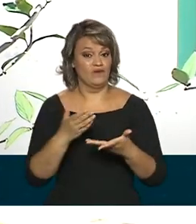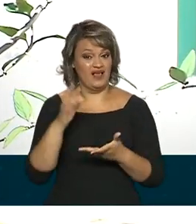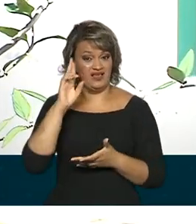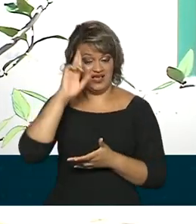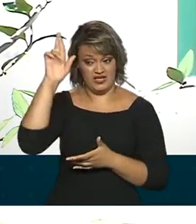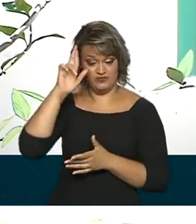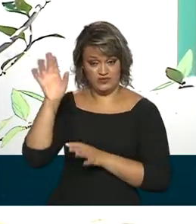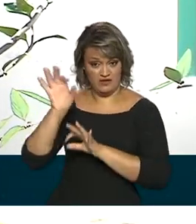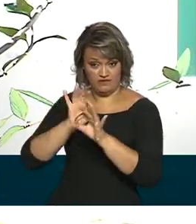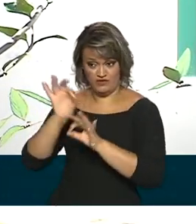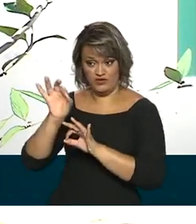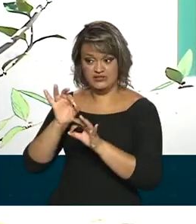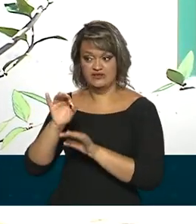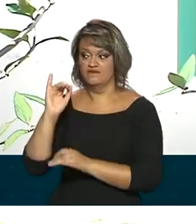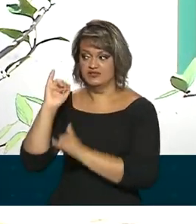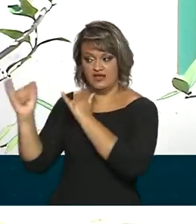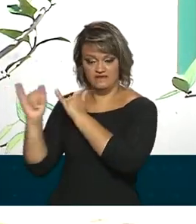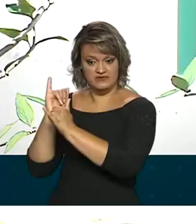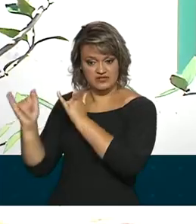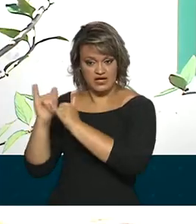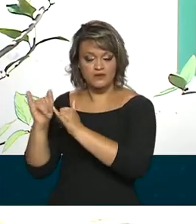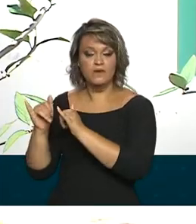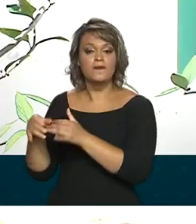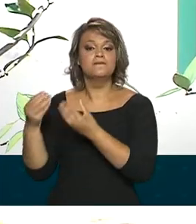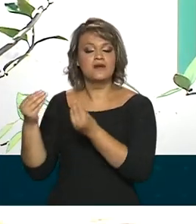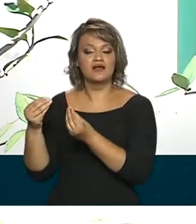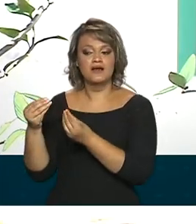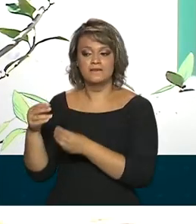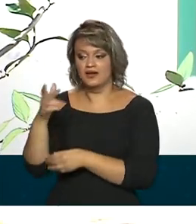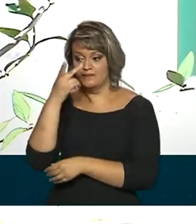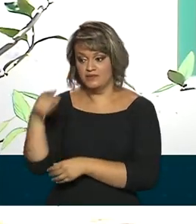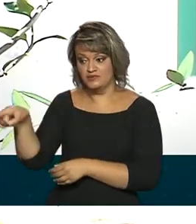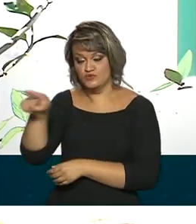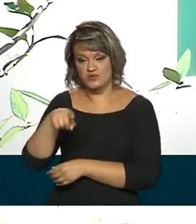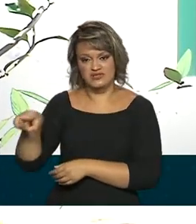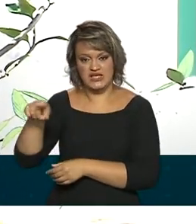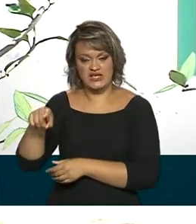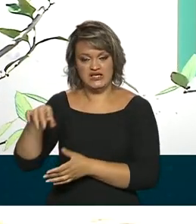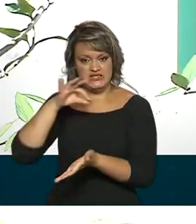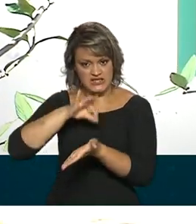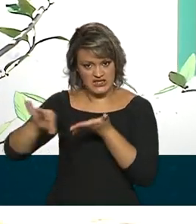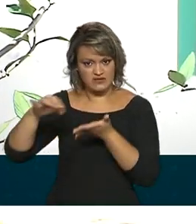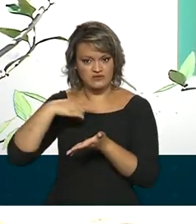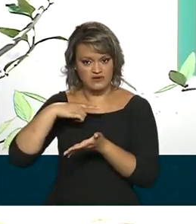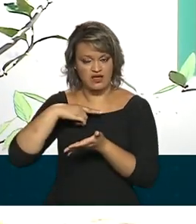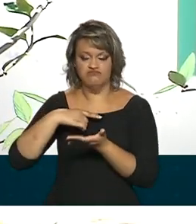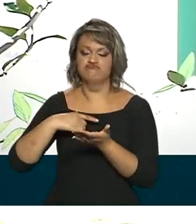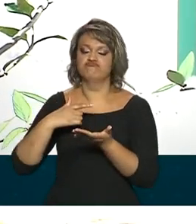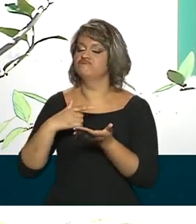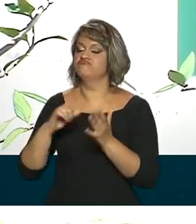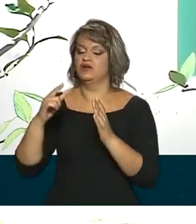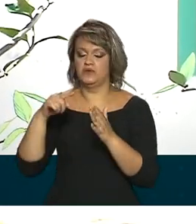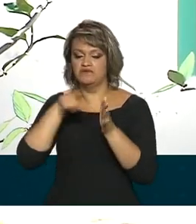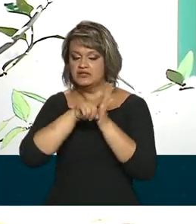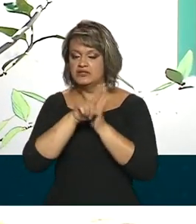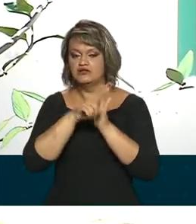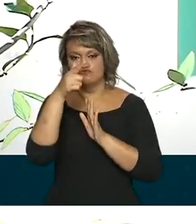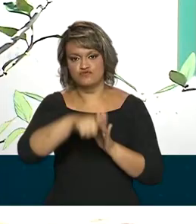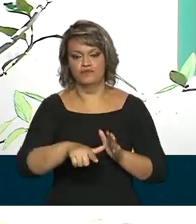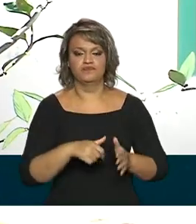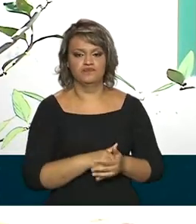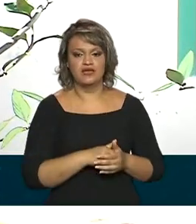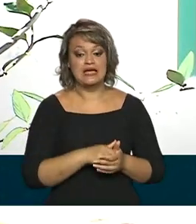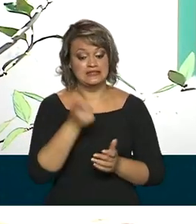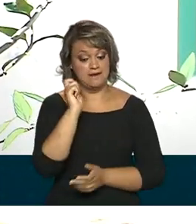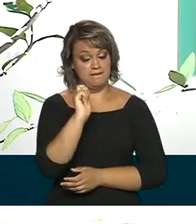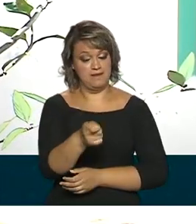repasses vão ser comunicados para que esses cadastros de beneficiários possam ser revisados. O pagamento do